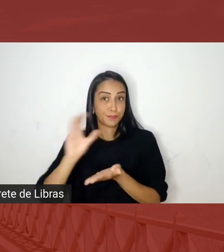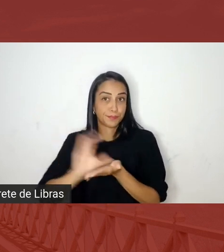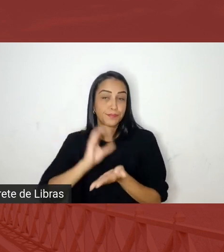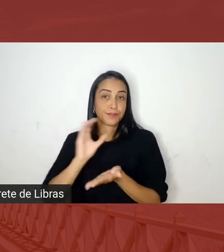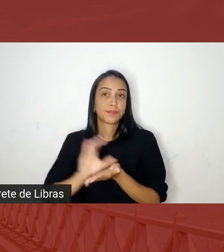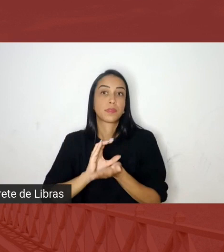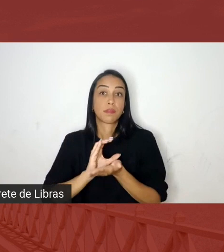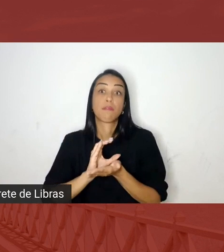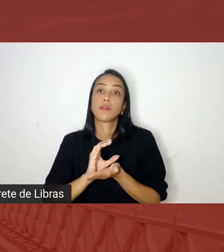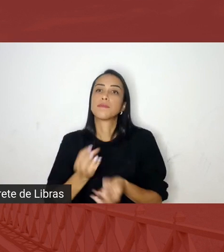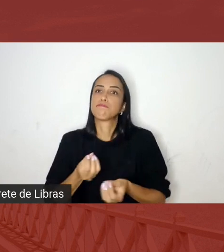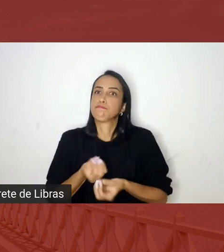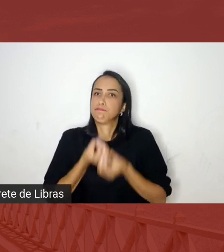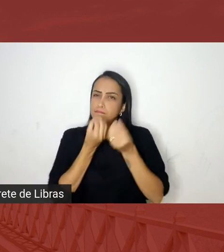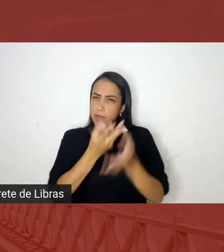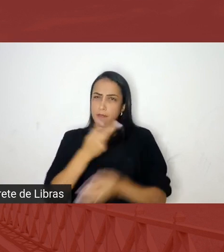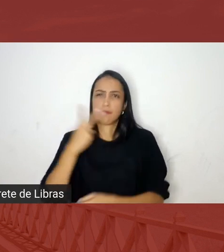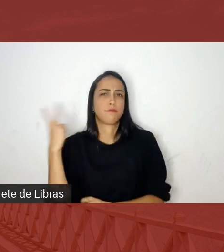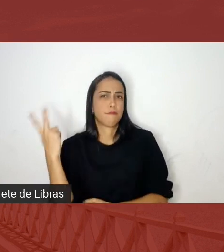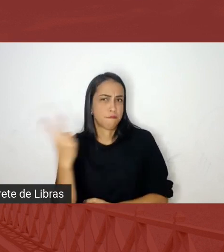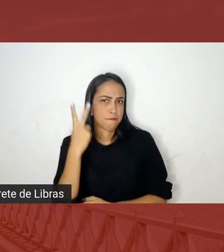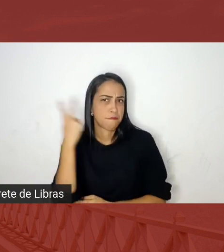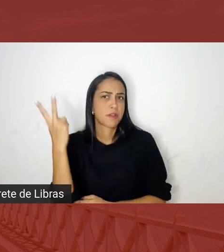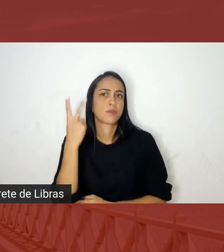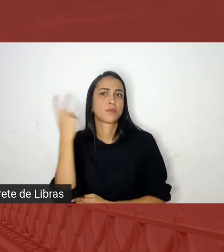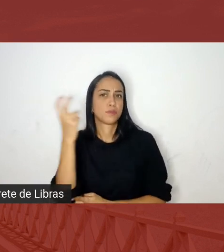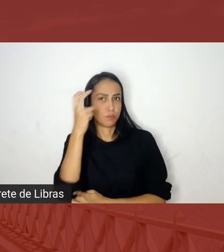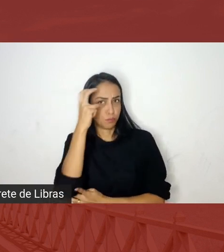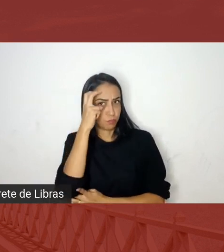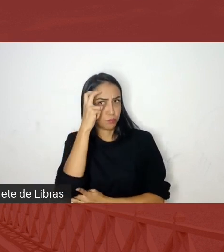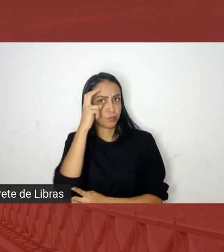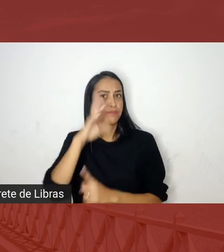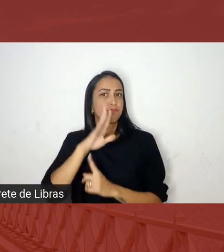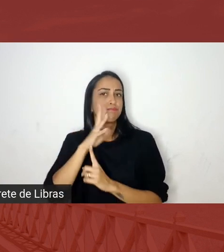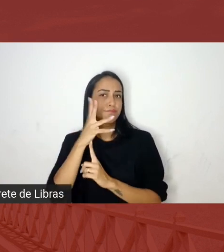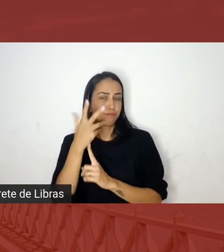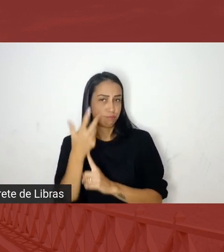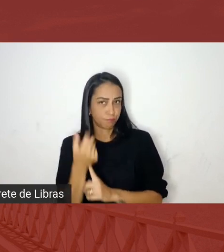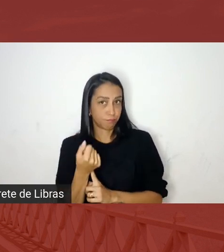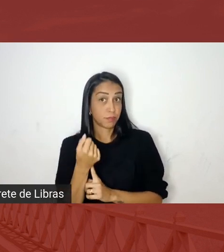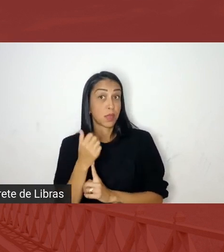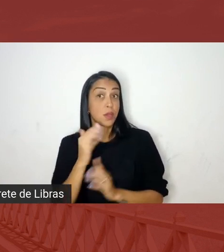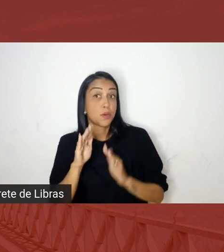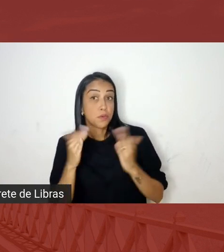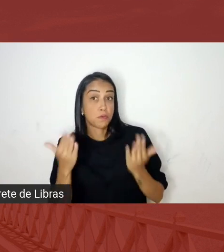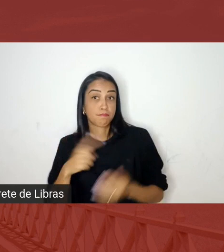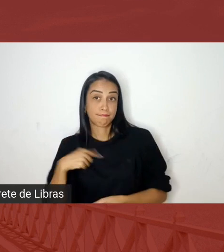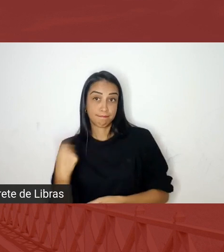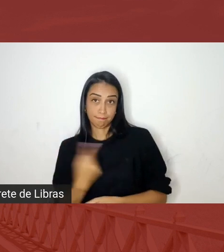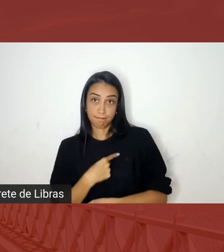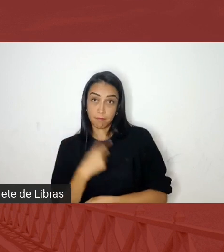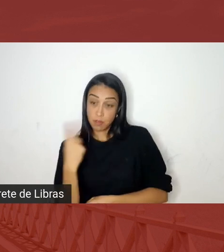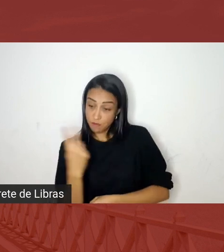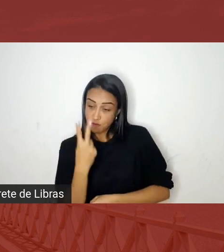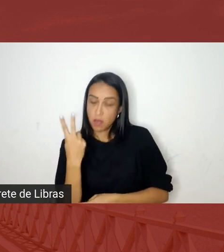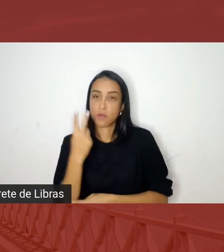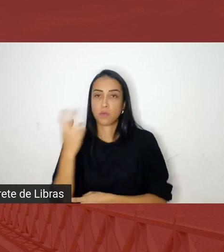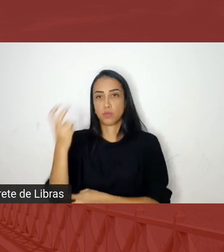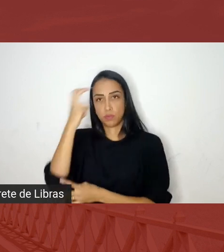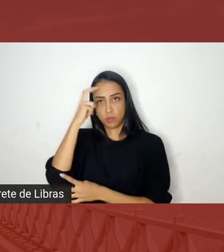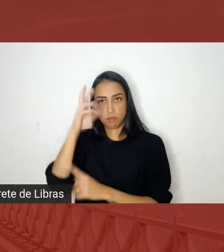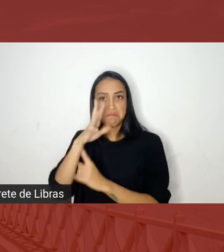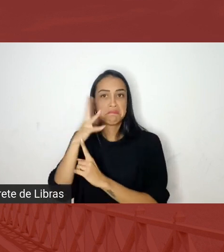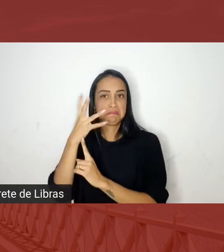a cultura e a arte quando nós valorizamos a cultura e a arte essa cultura e